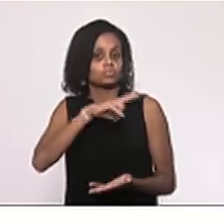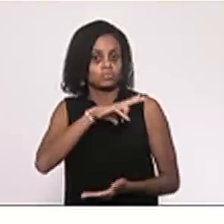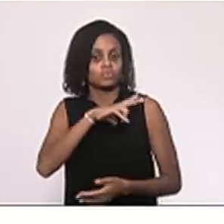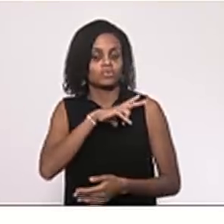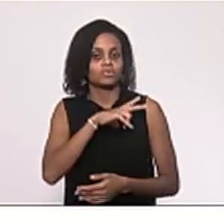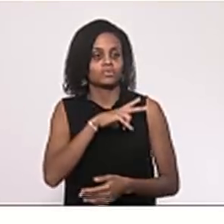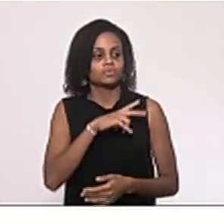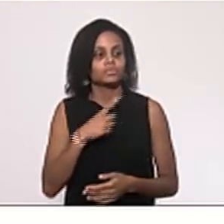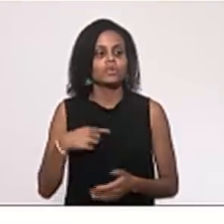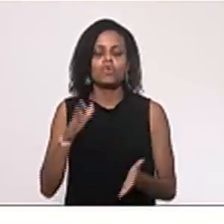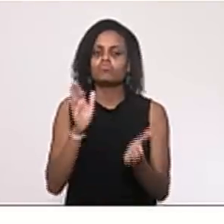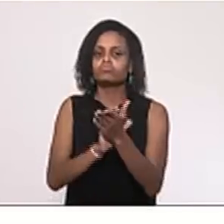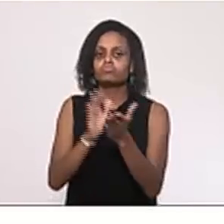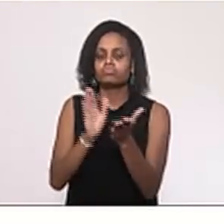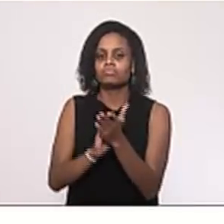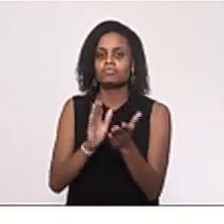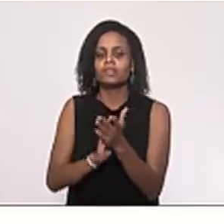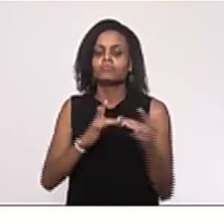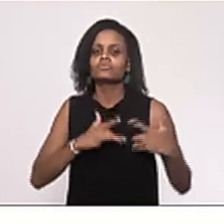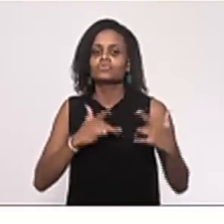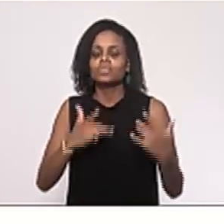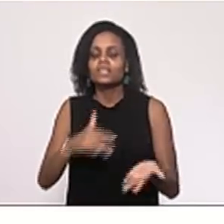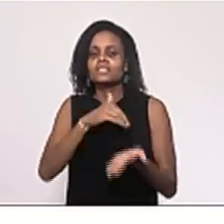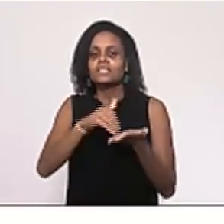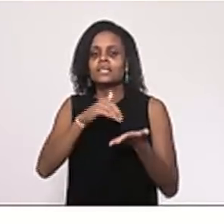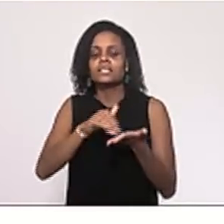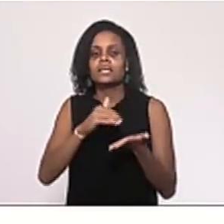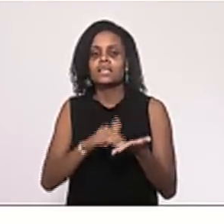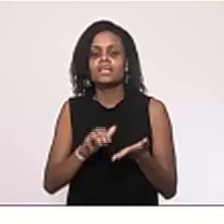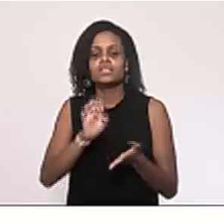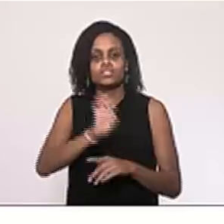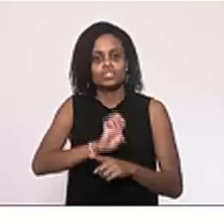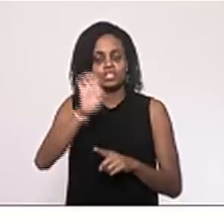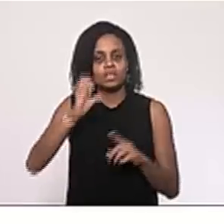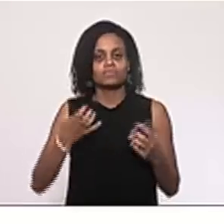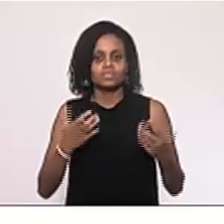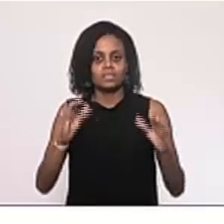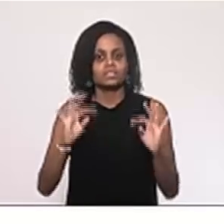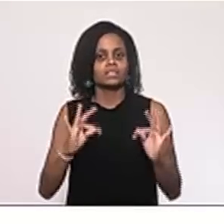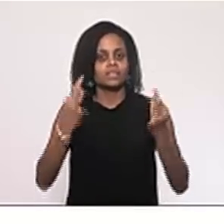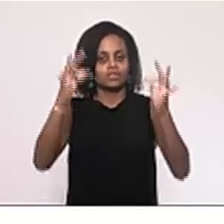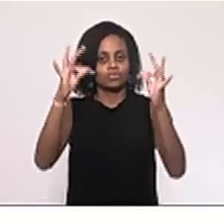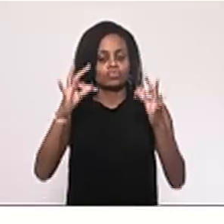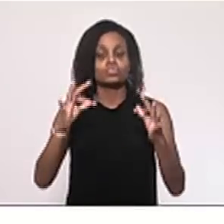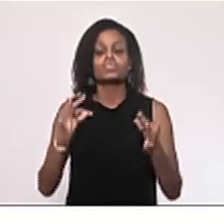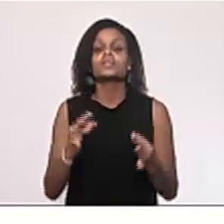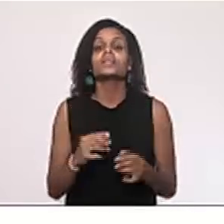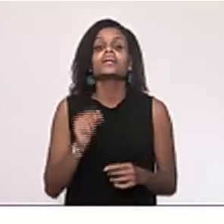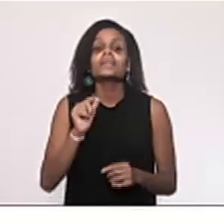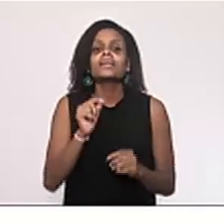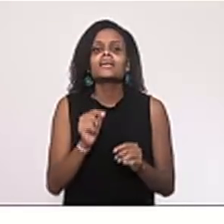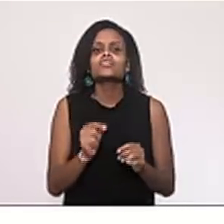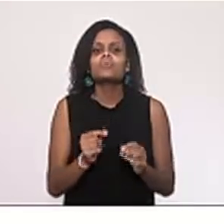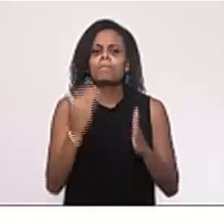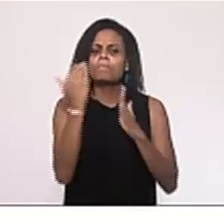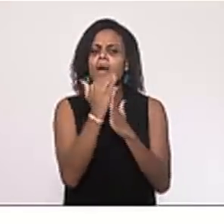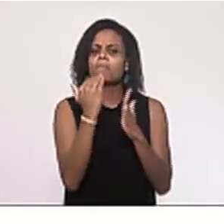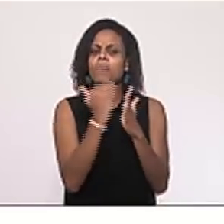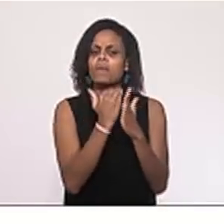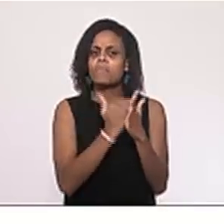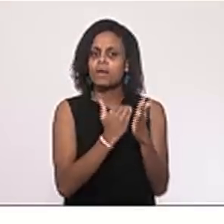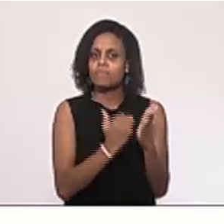eu aplaudo a iniciativa da Secretaria de Estado de Ciência, Tecnologia e Inovação, no sentido de padronizar os